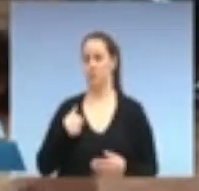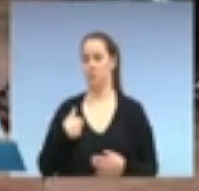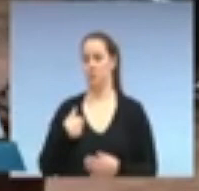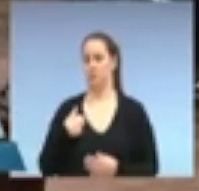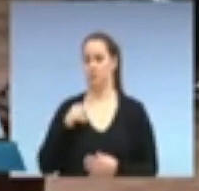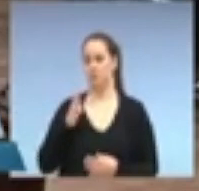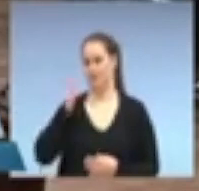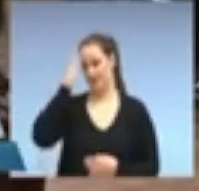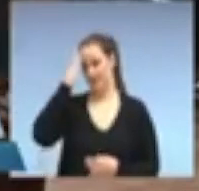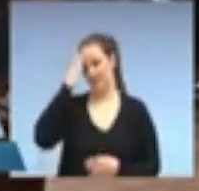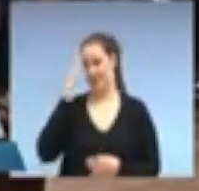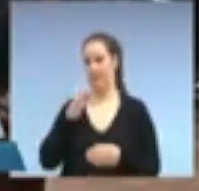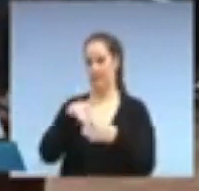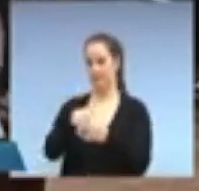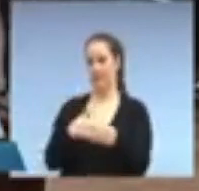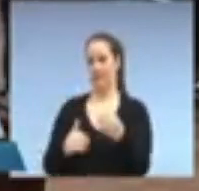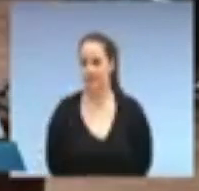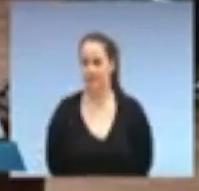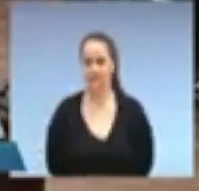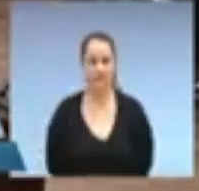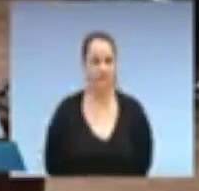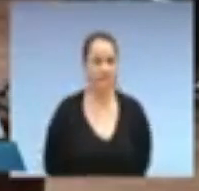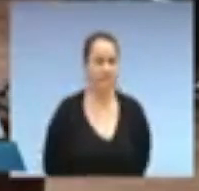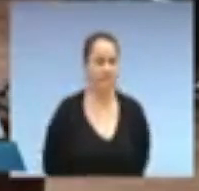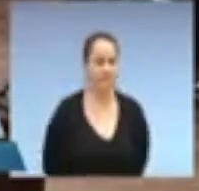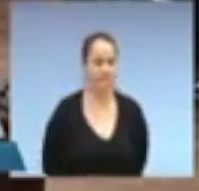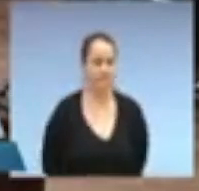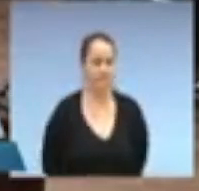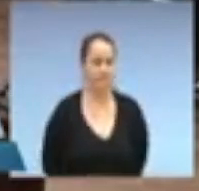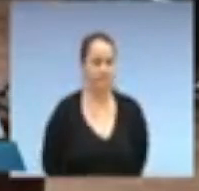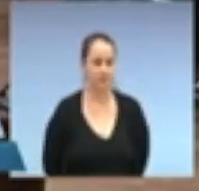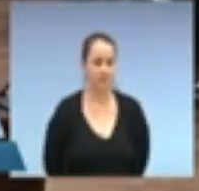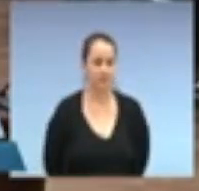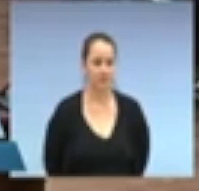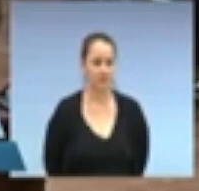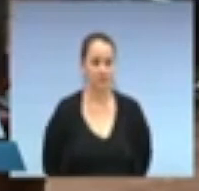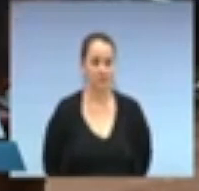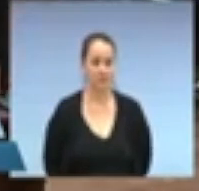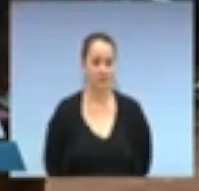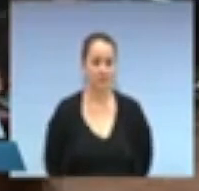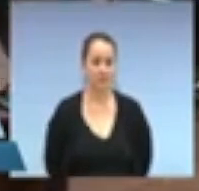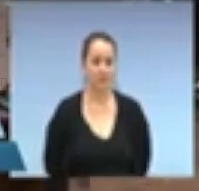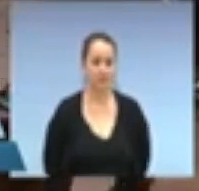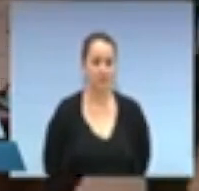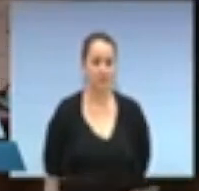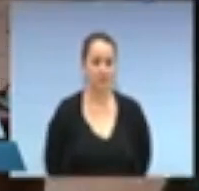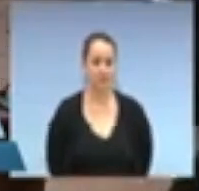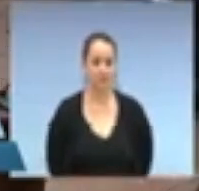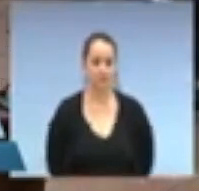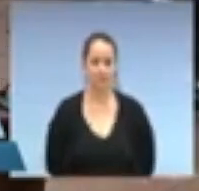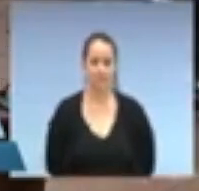todo temos que passar por situações vexatórias como essa, para poder, lógico, tem que tudo ser